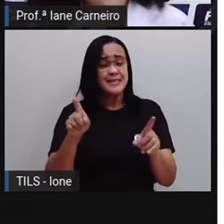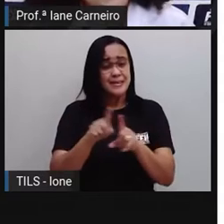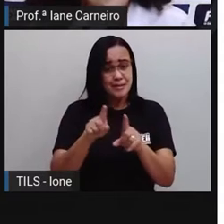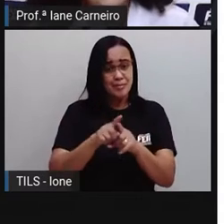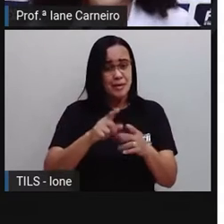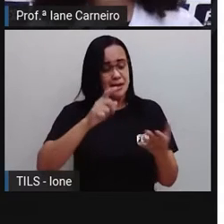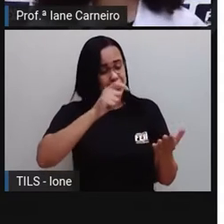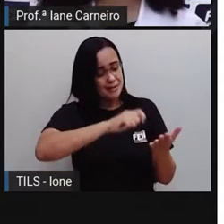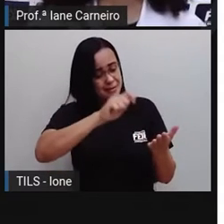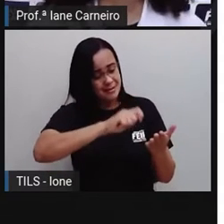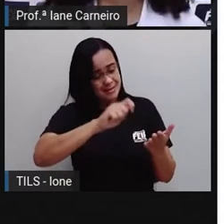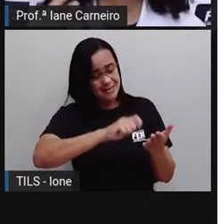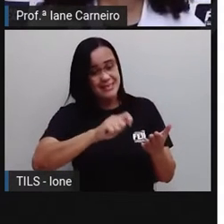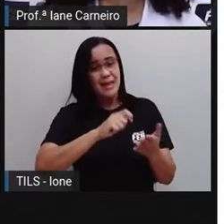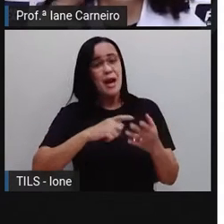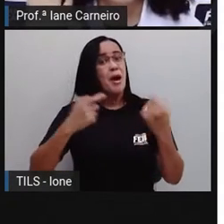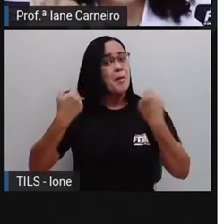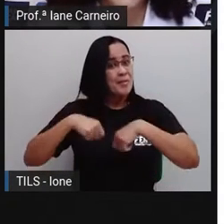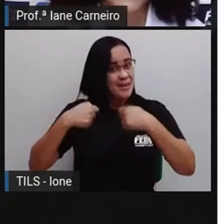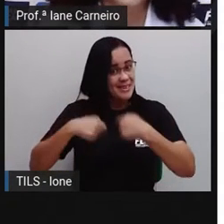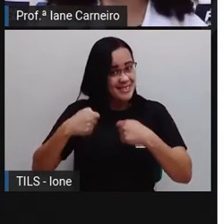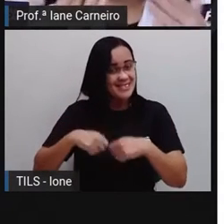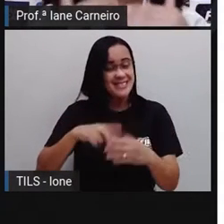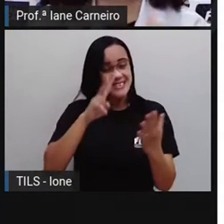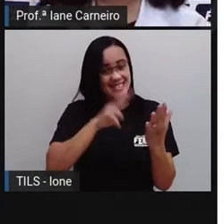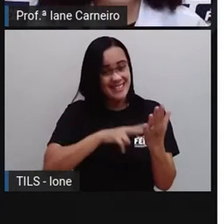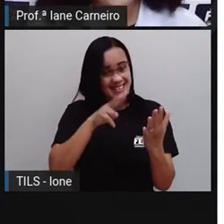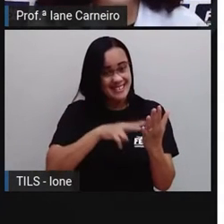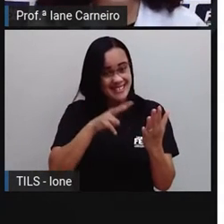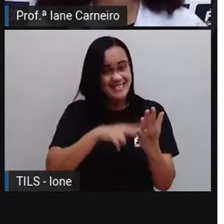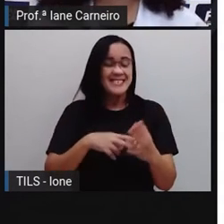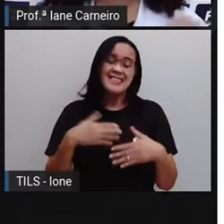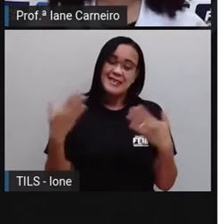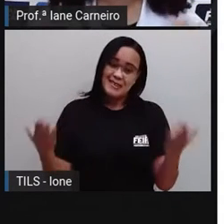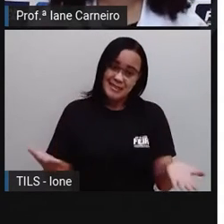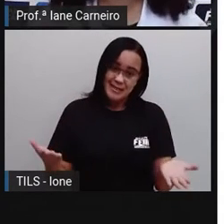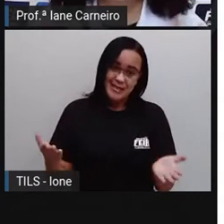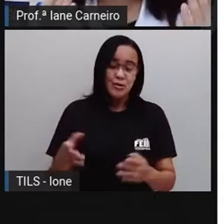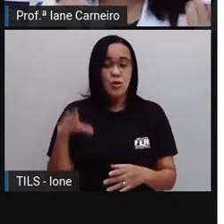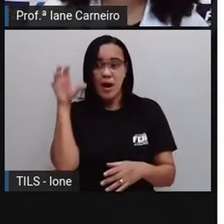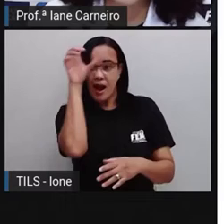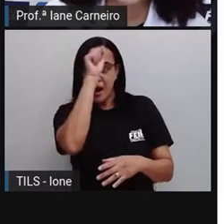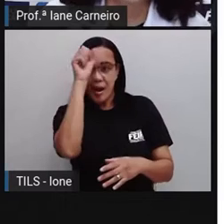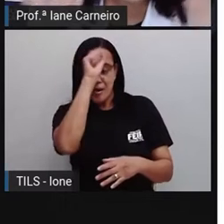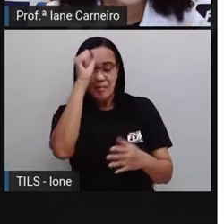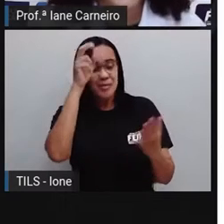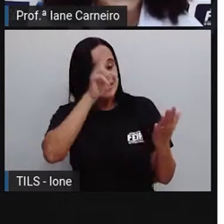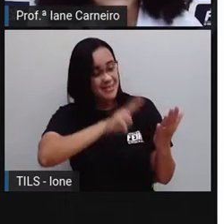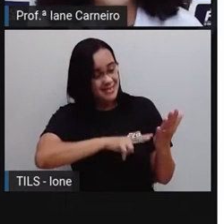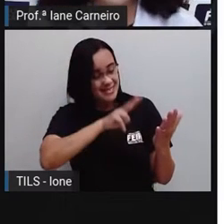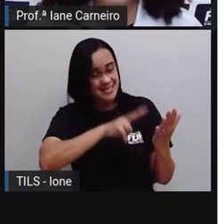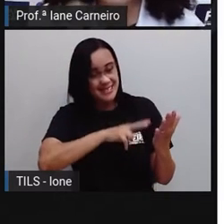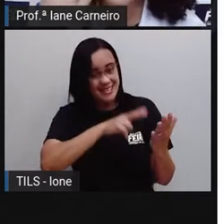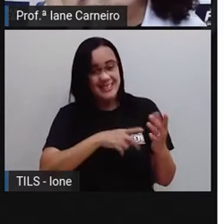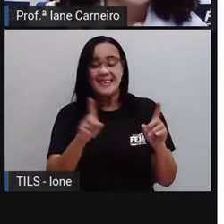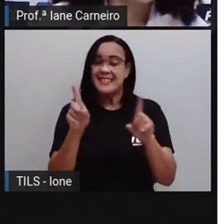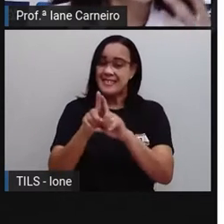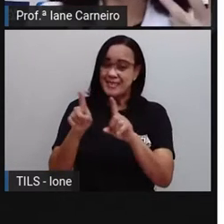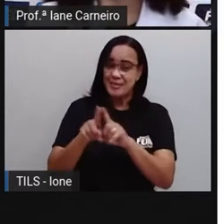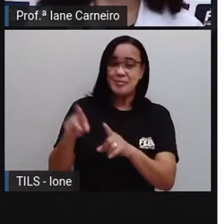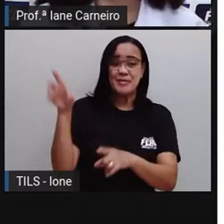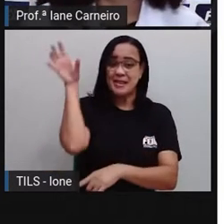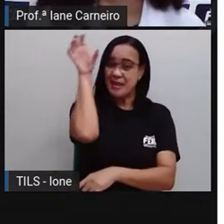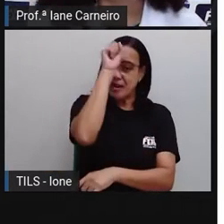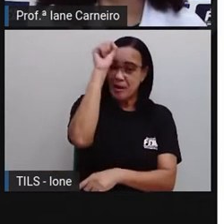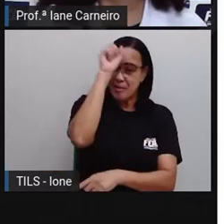bem também, né? Então a gente aprende a ler escrevendo e a gente aprende a escrever lendo, né? Uma coisa